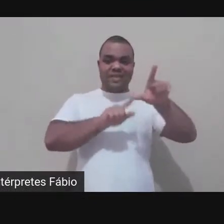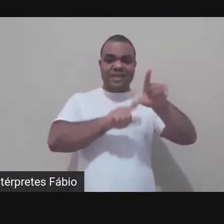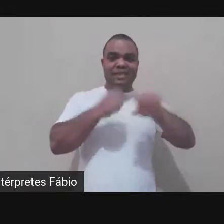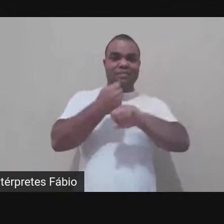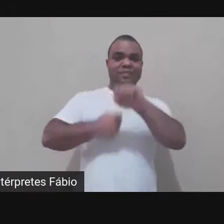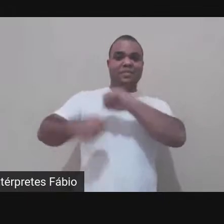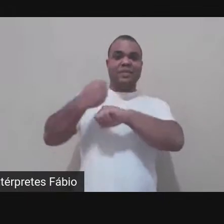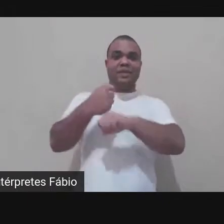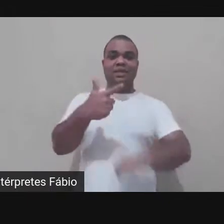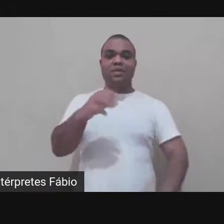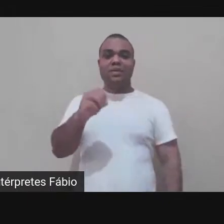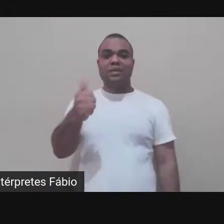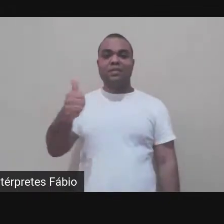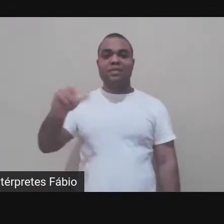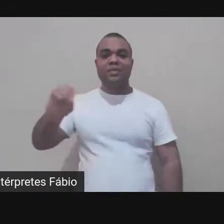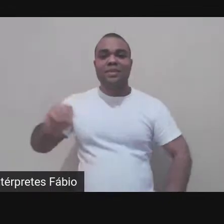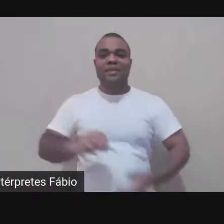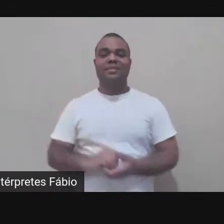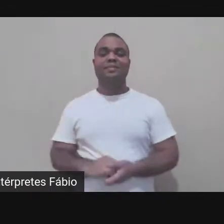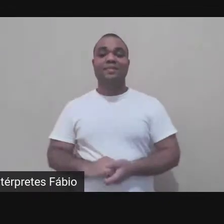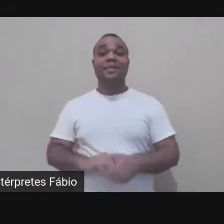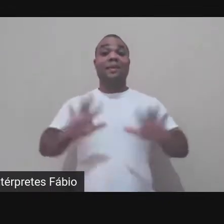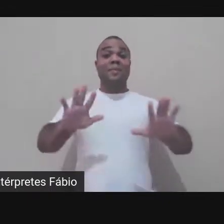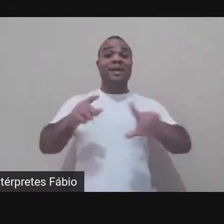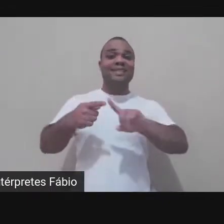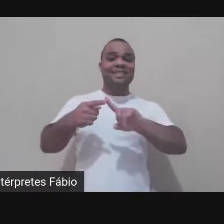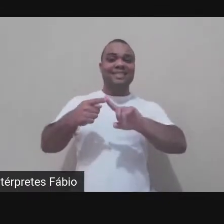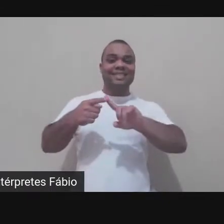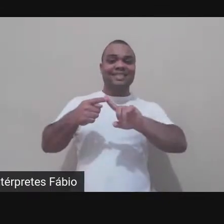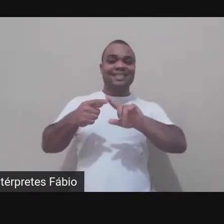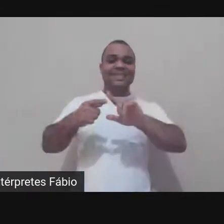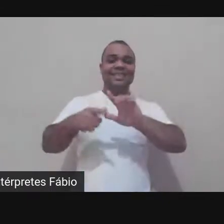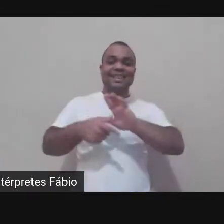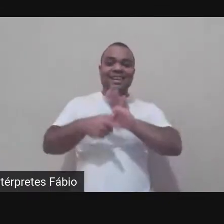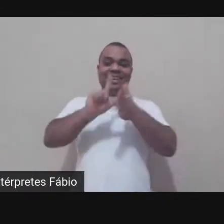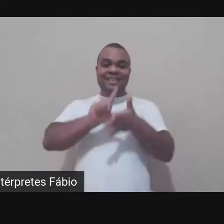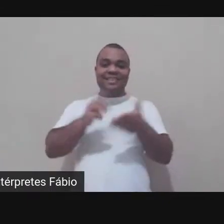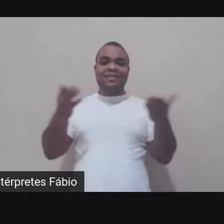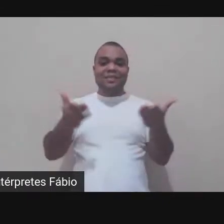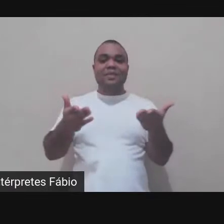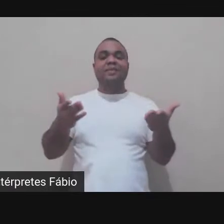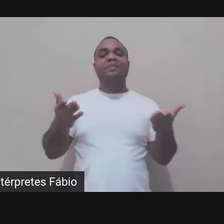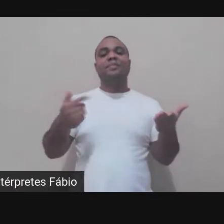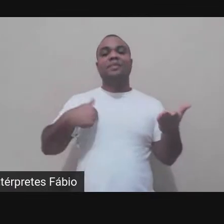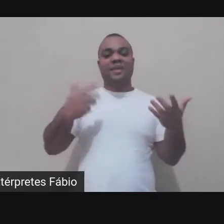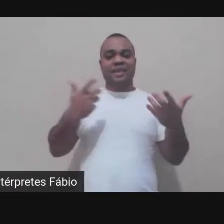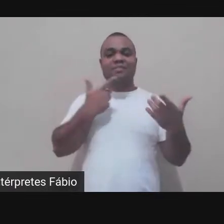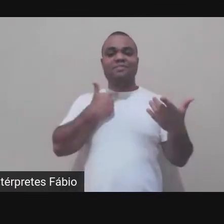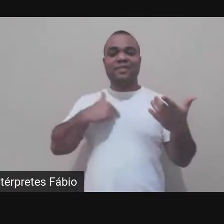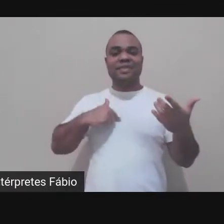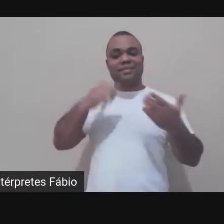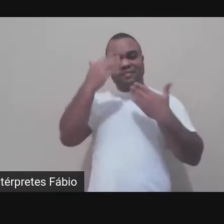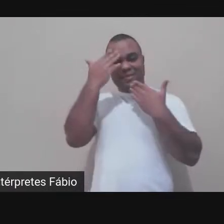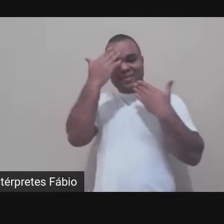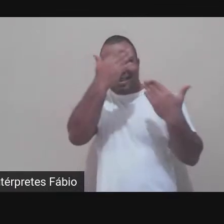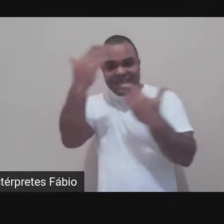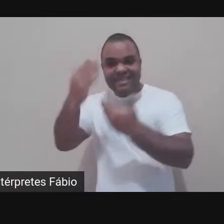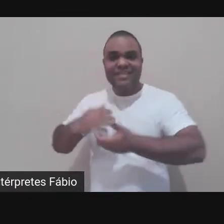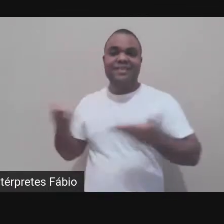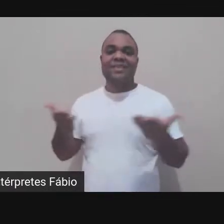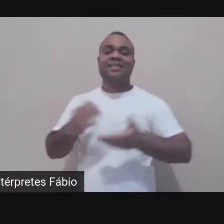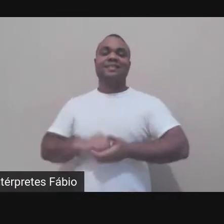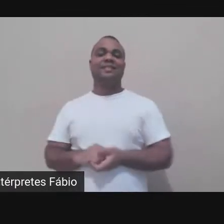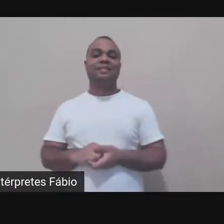fazer meus agradecimentos, como de praxe, né, agradecer a Miriam pelo convite que eu tenho, que é uma pessoa que eu admiro muito enquanto